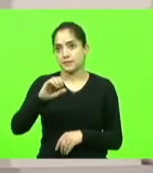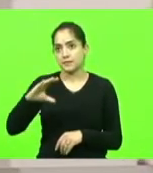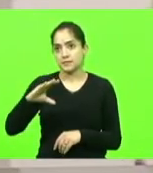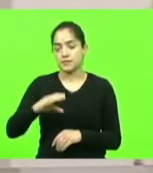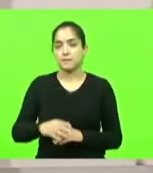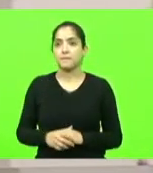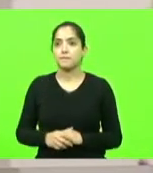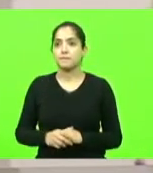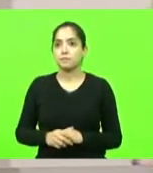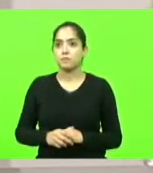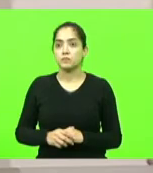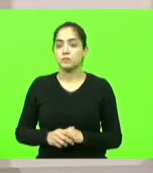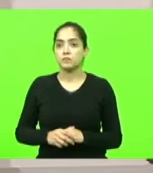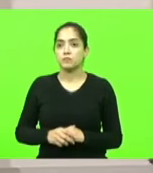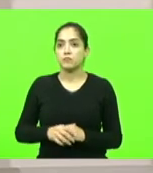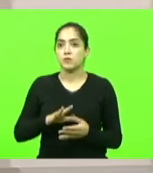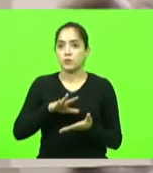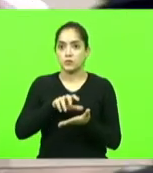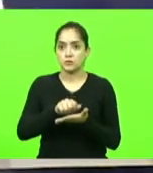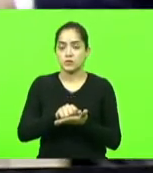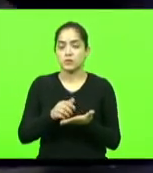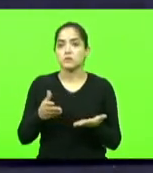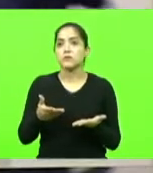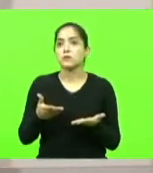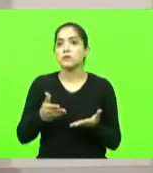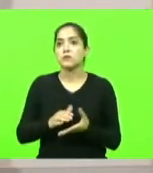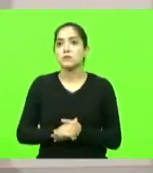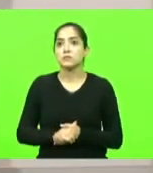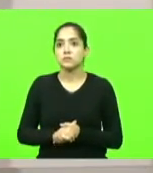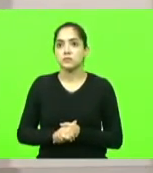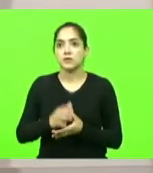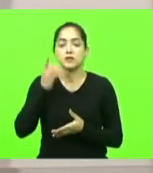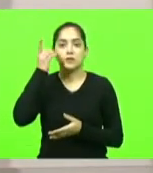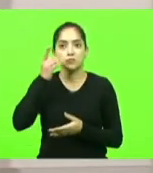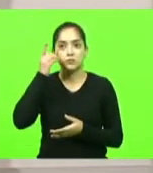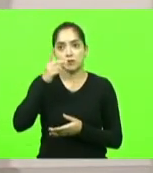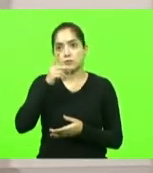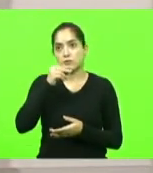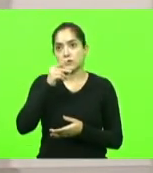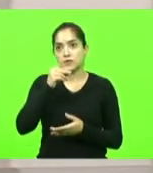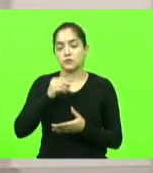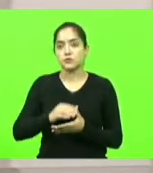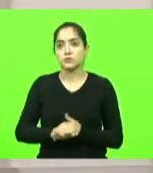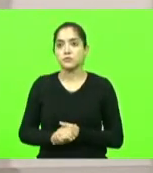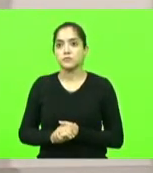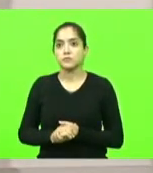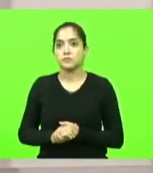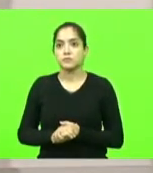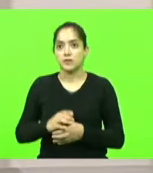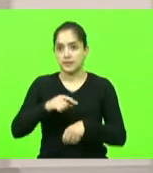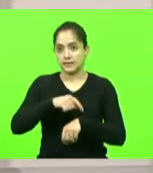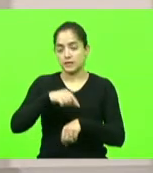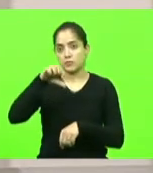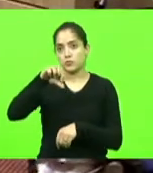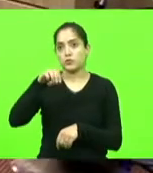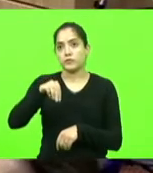Algum deputado inscrito? Deputado Kennedy, por até nove minutos.